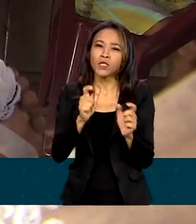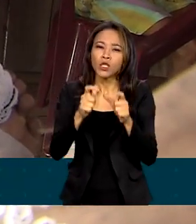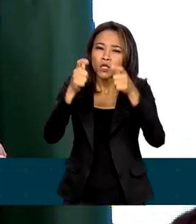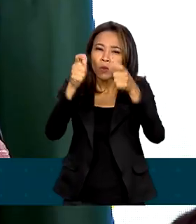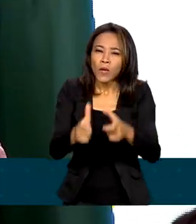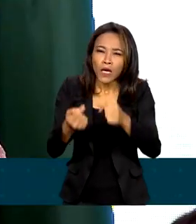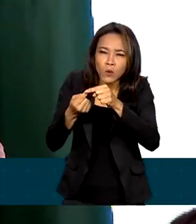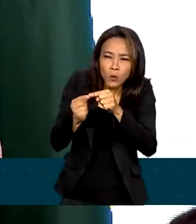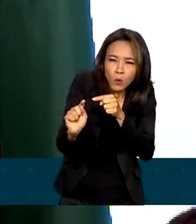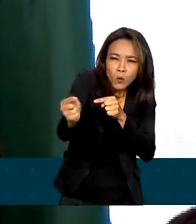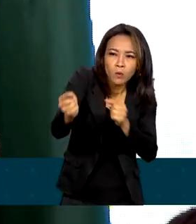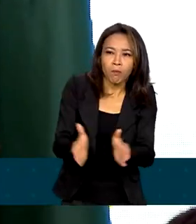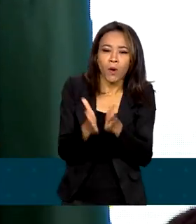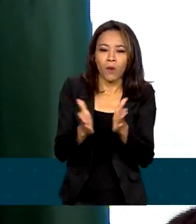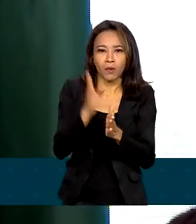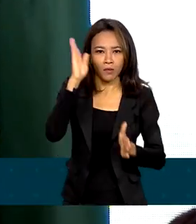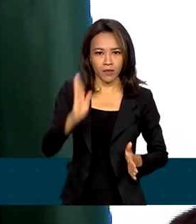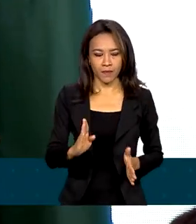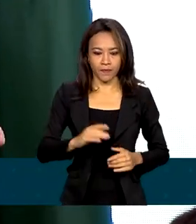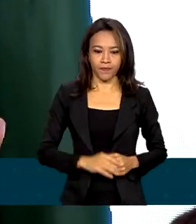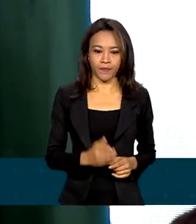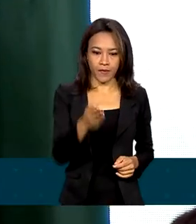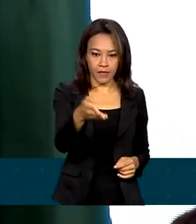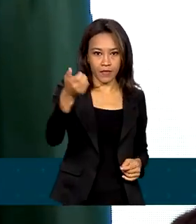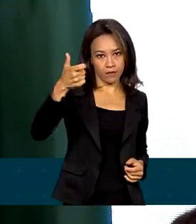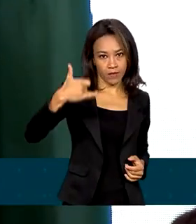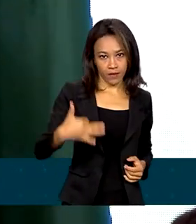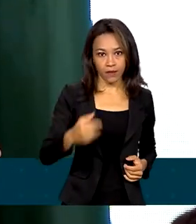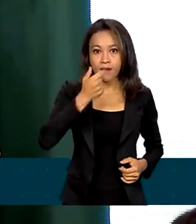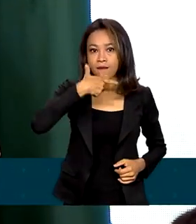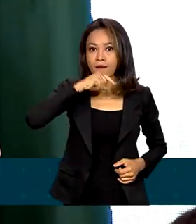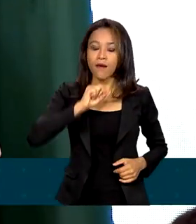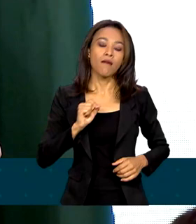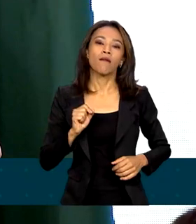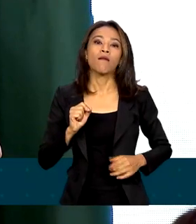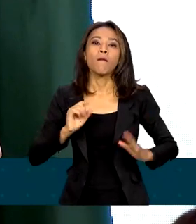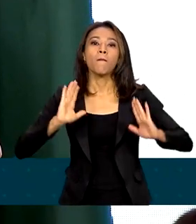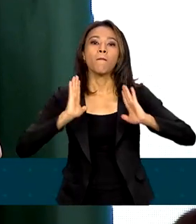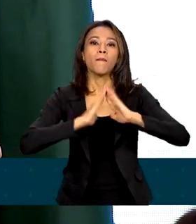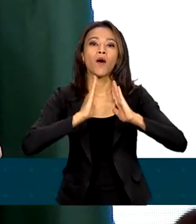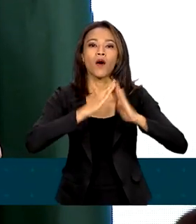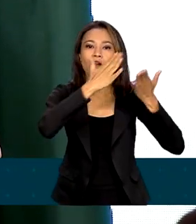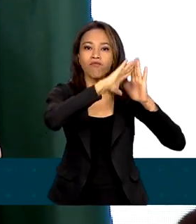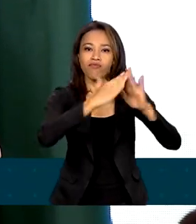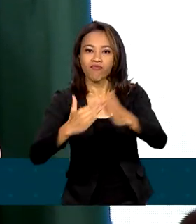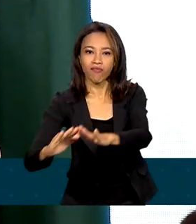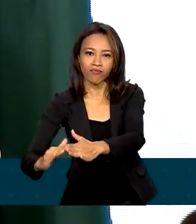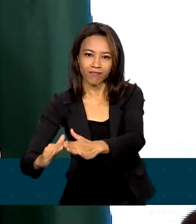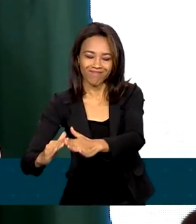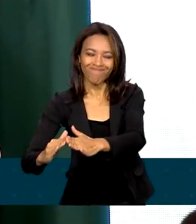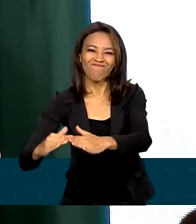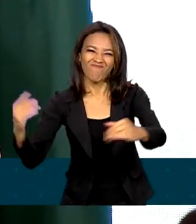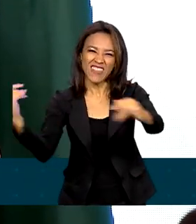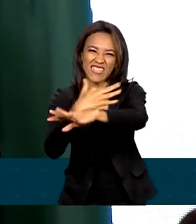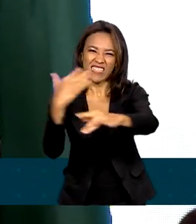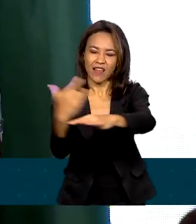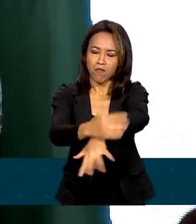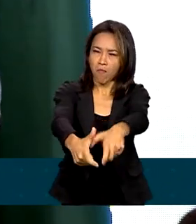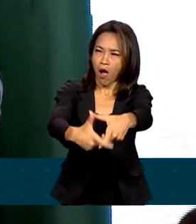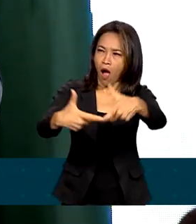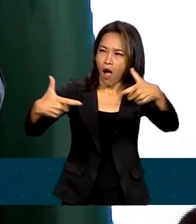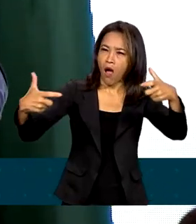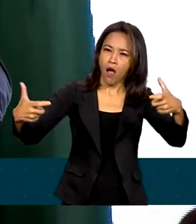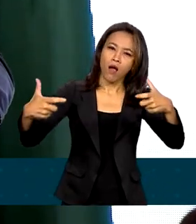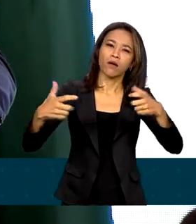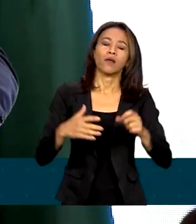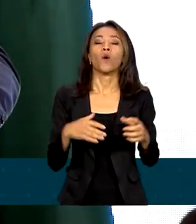Brasil. Somente quem mora na periferia das grandes cidades, somente quem mora nas